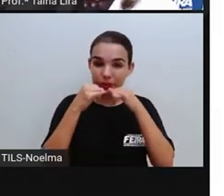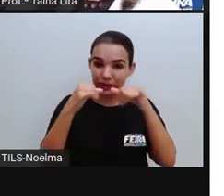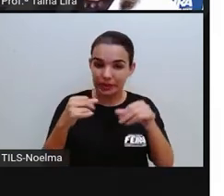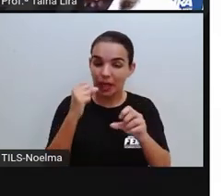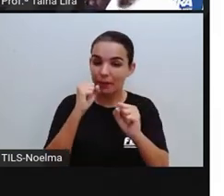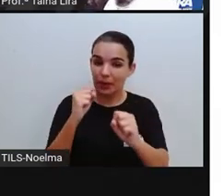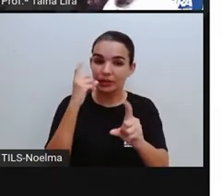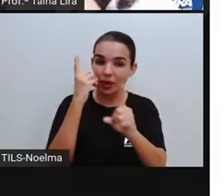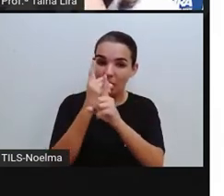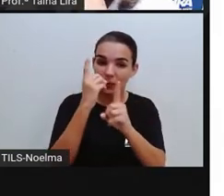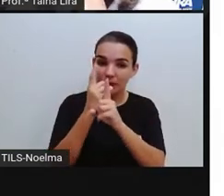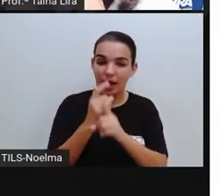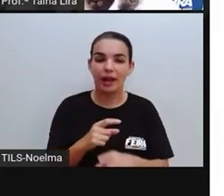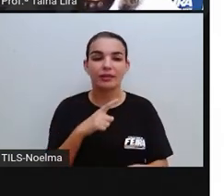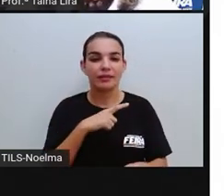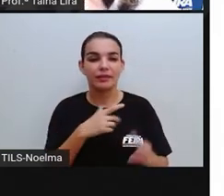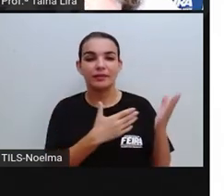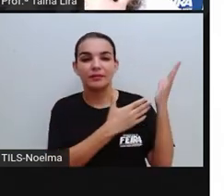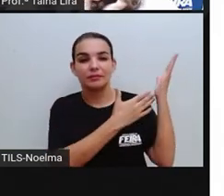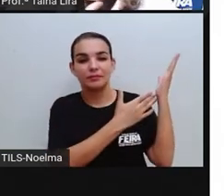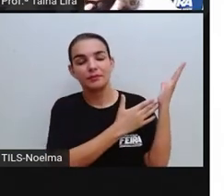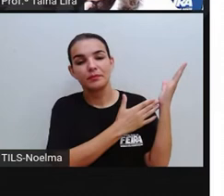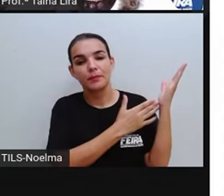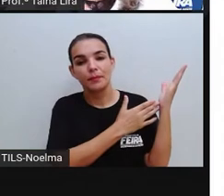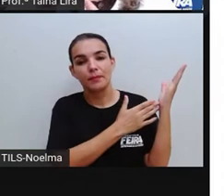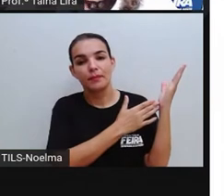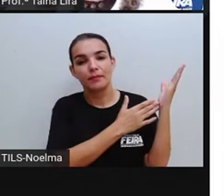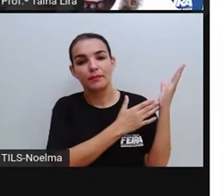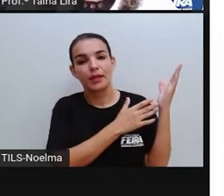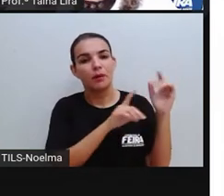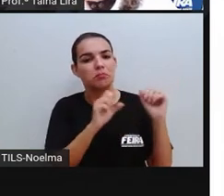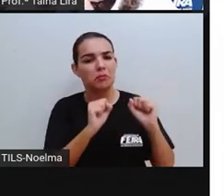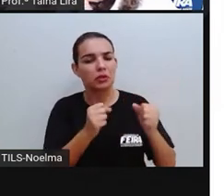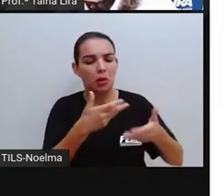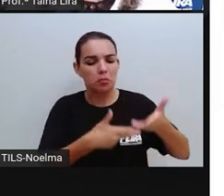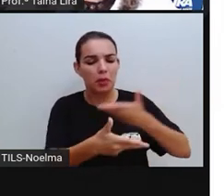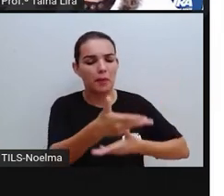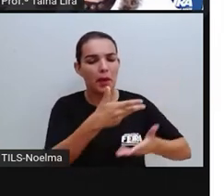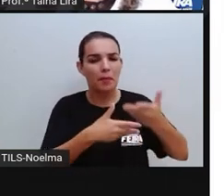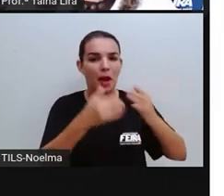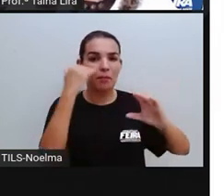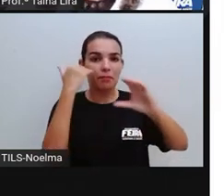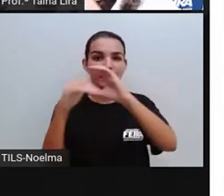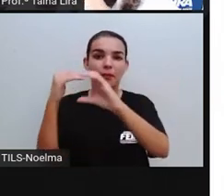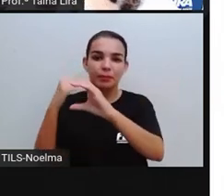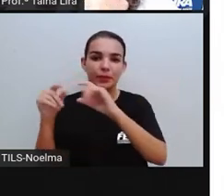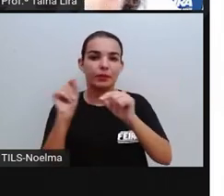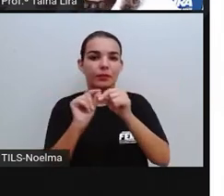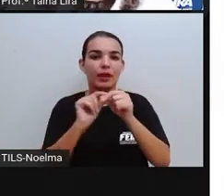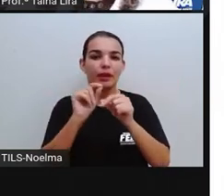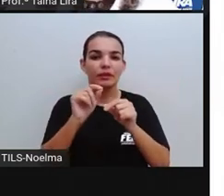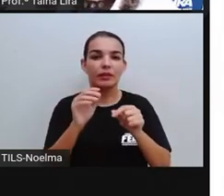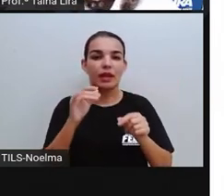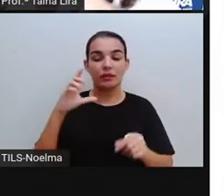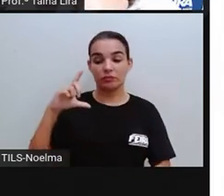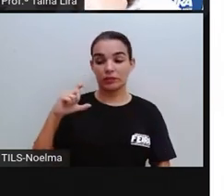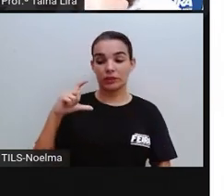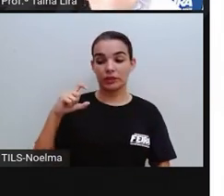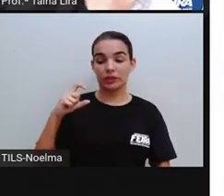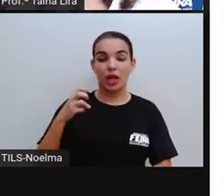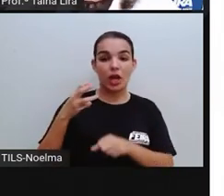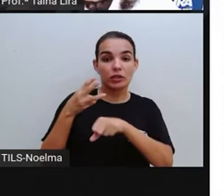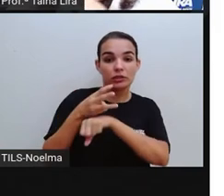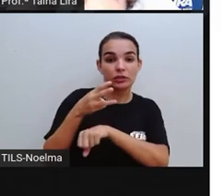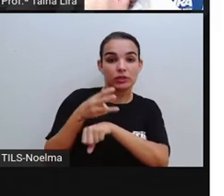apps. Então, as notícias também podem ser compartilhadas através de aplicativos, como o Instagram, o